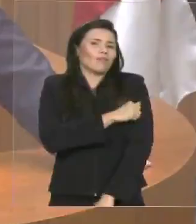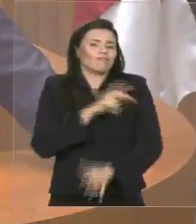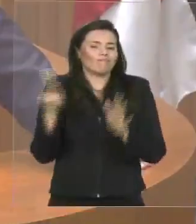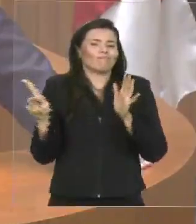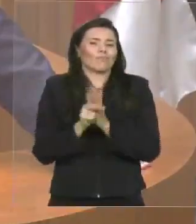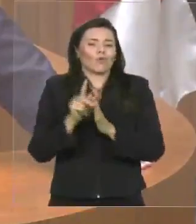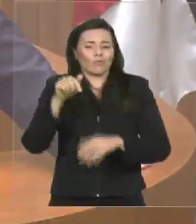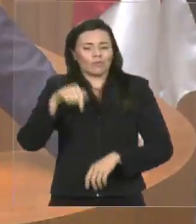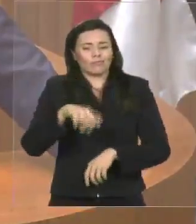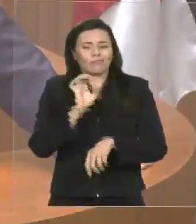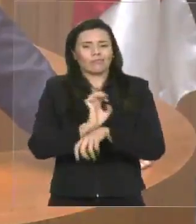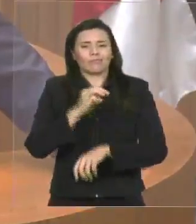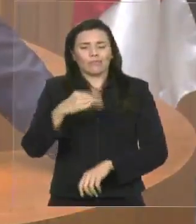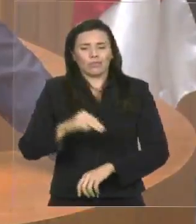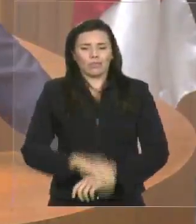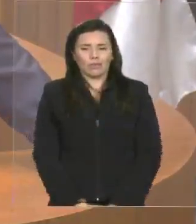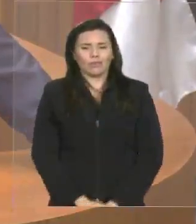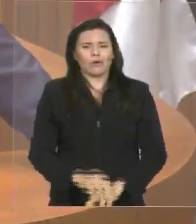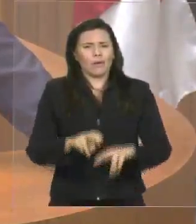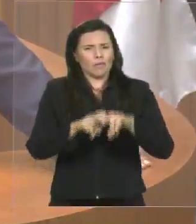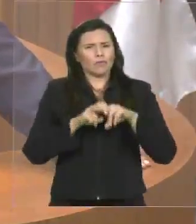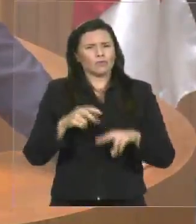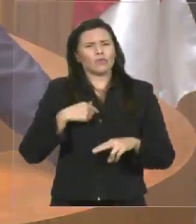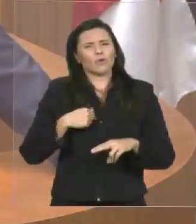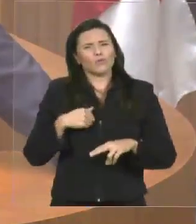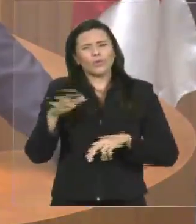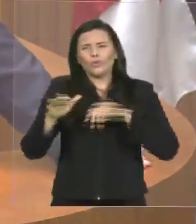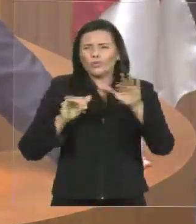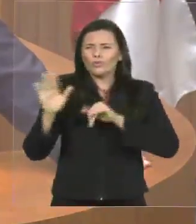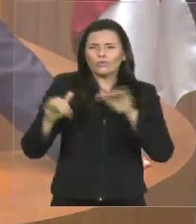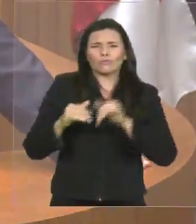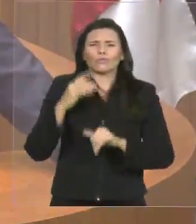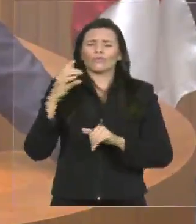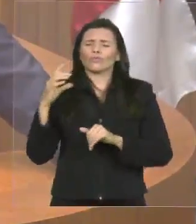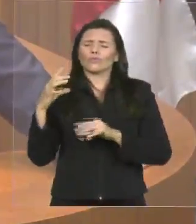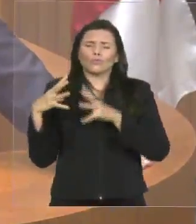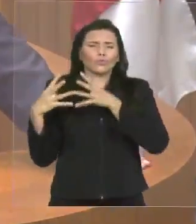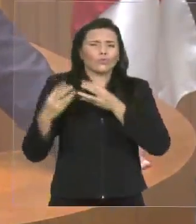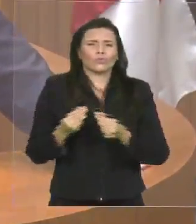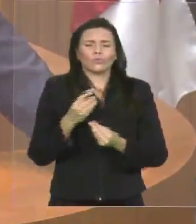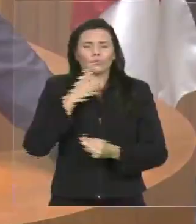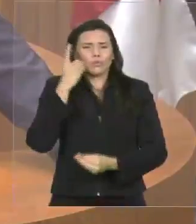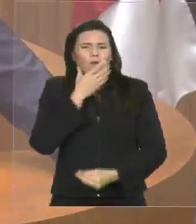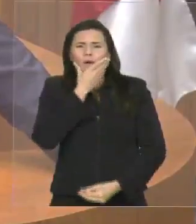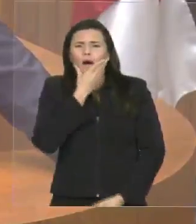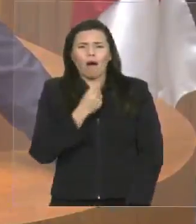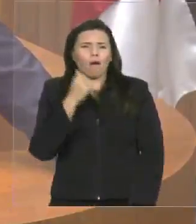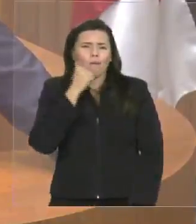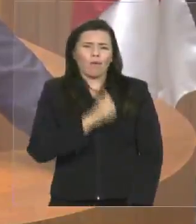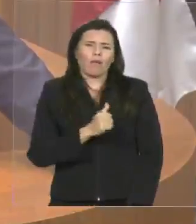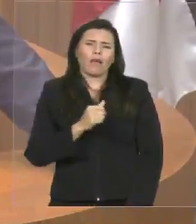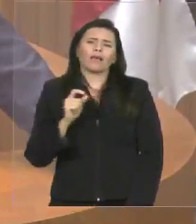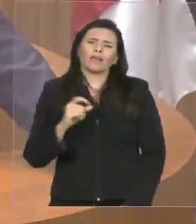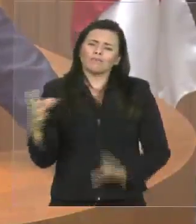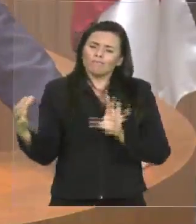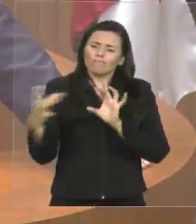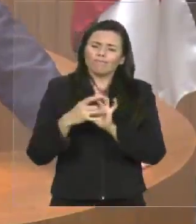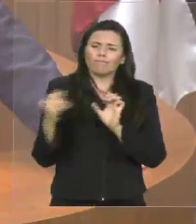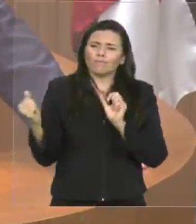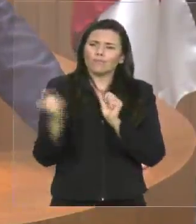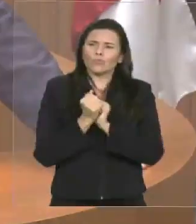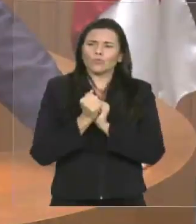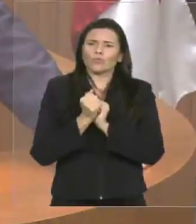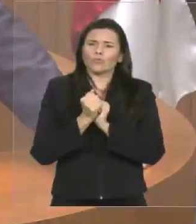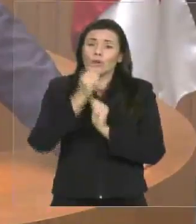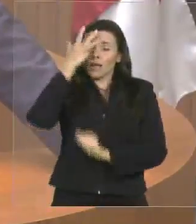equipe. Portanto, eu convido todos os deputados e deputadas que puderem reforçar essa discussão para que